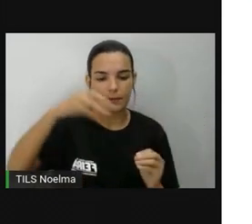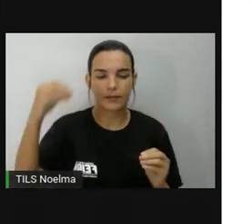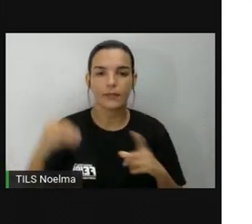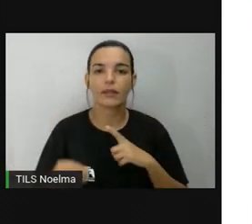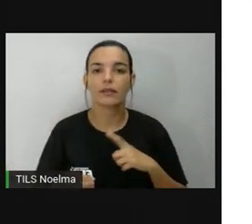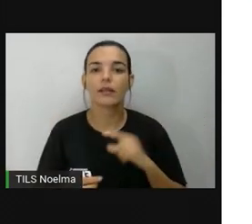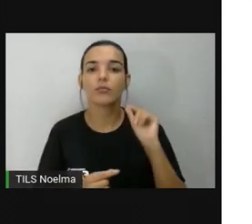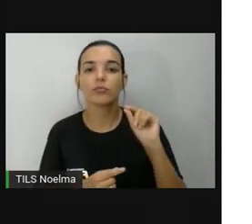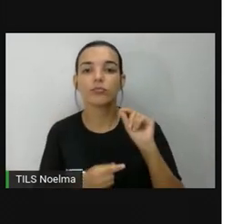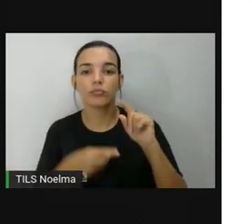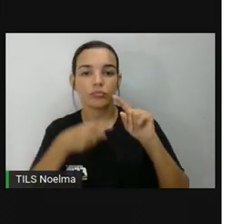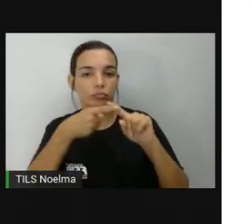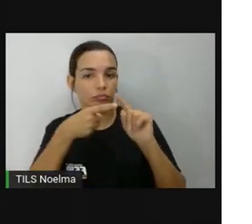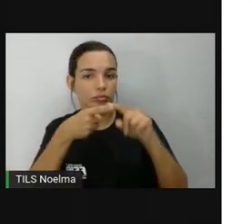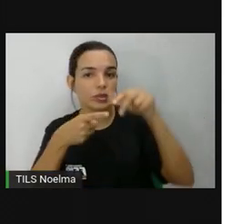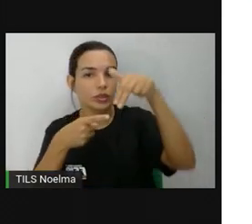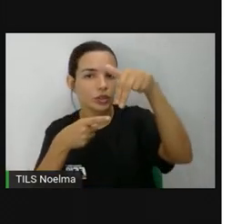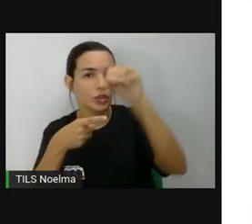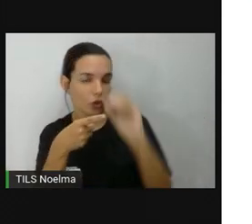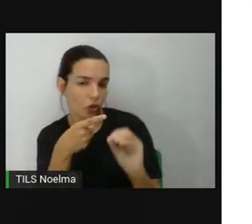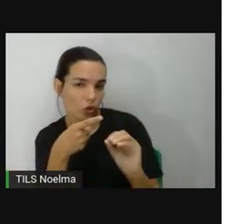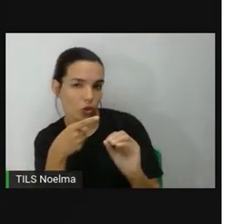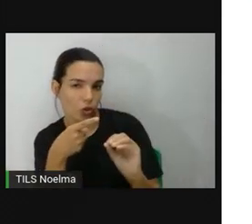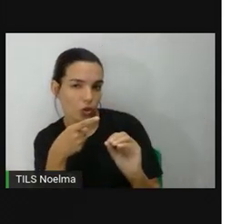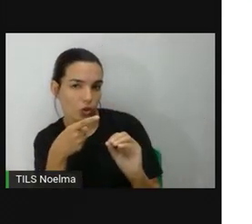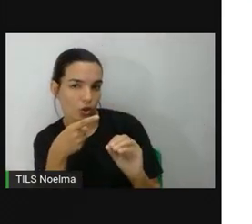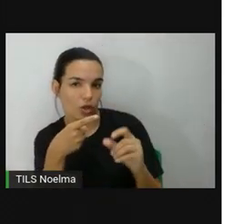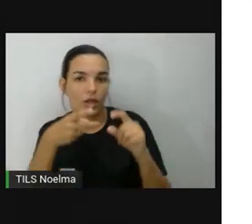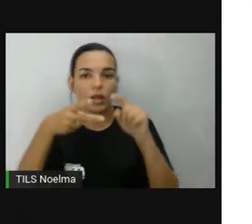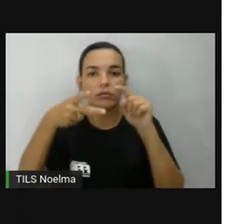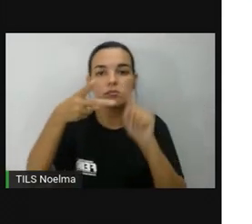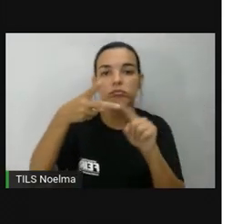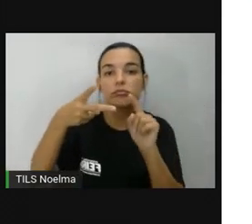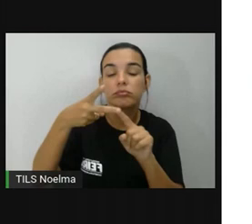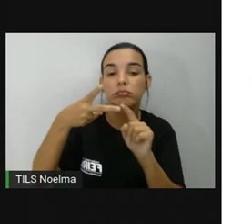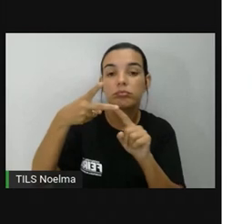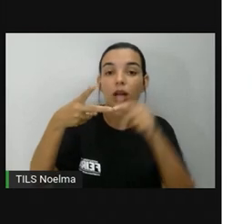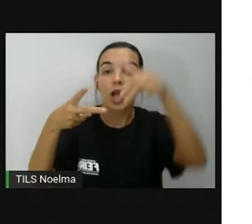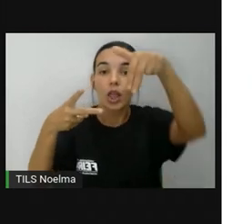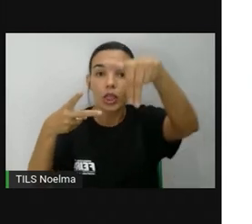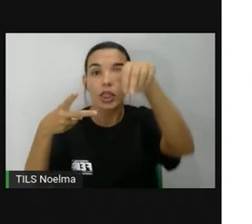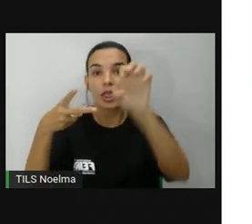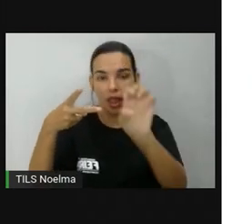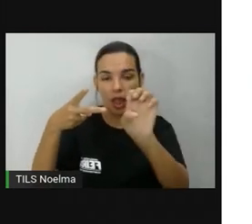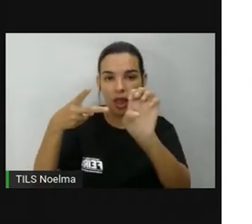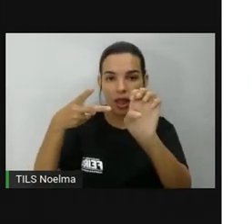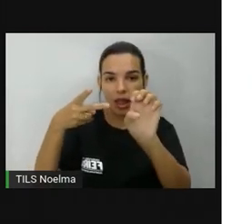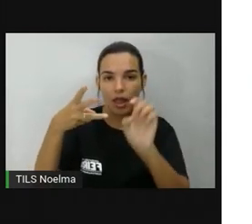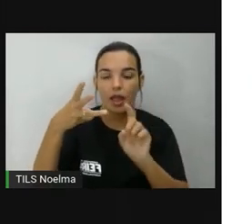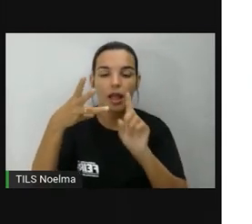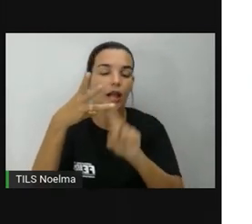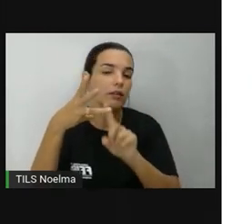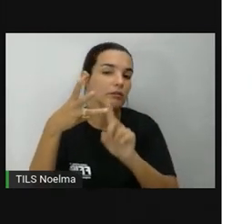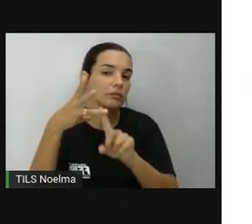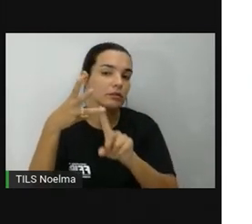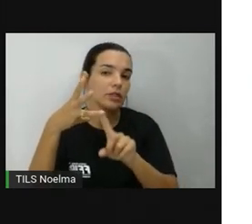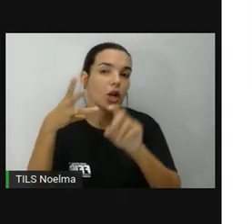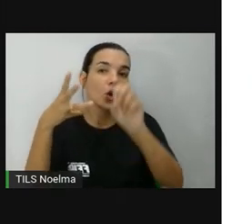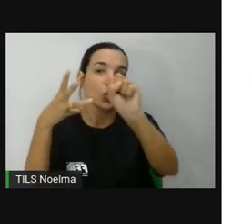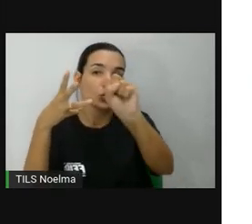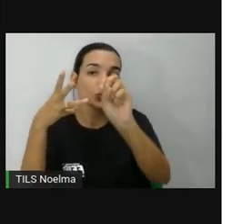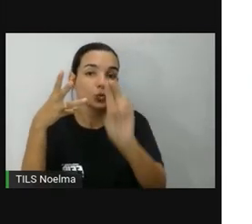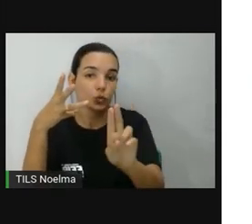está o ponto noroeste. Entre o norte e o leste, o nordeste. Entre o sul e o leste, o